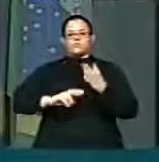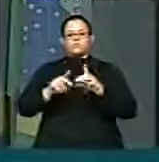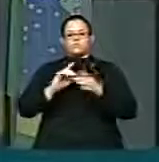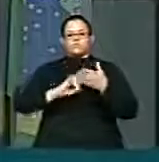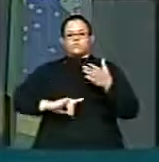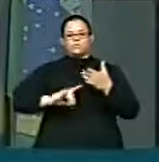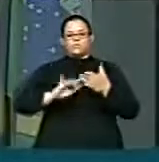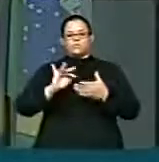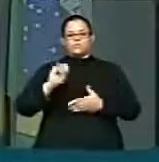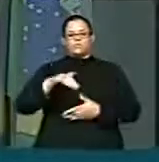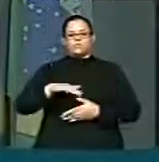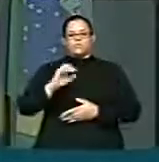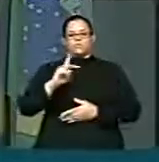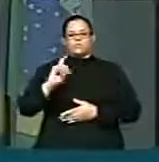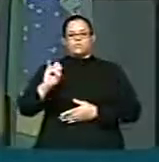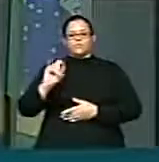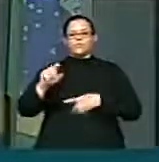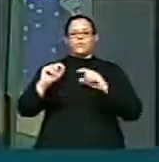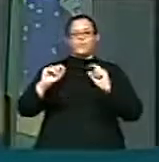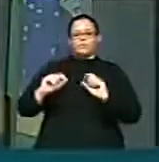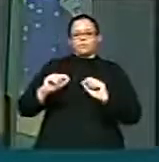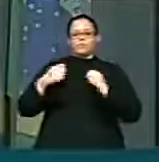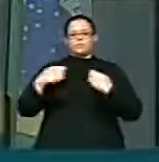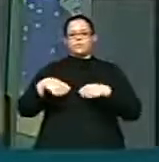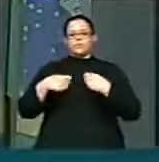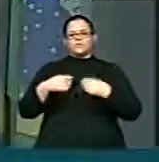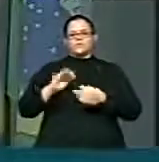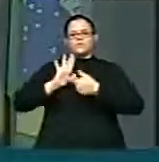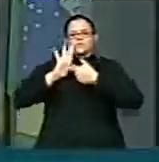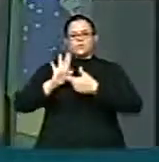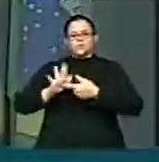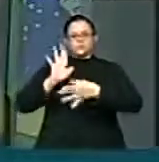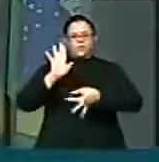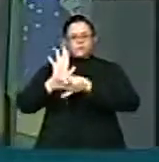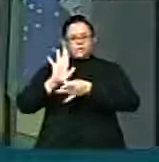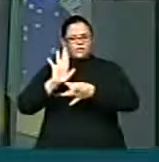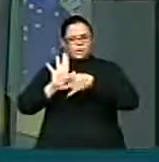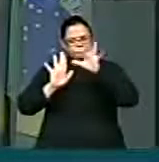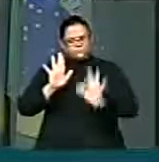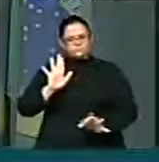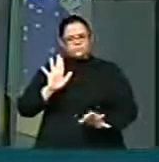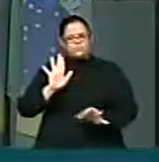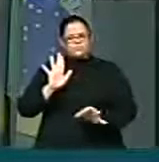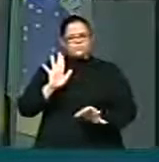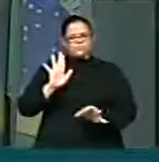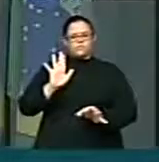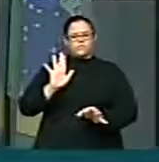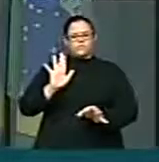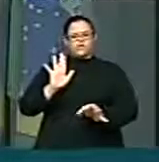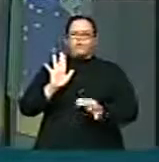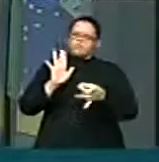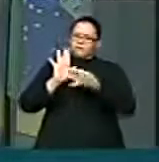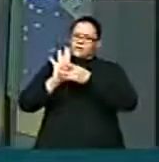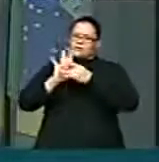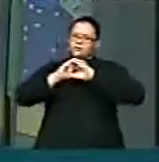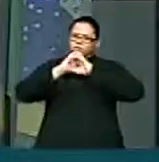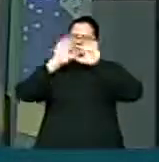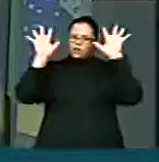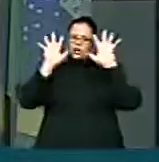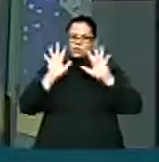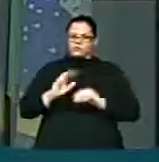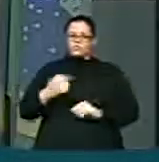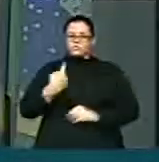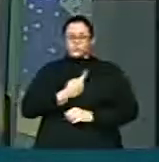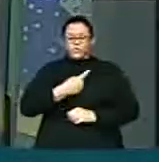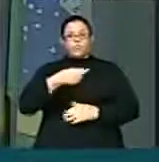relatório final de uma CPI, senhor presidente, ele tem que trazer a verdade real. A verdade real. E o